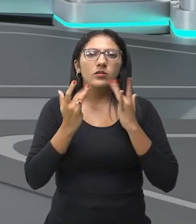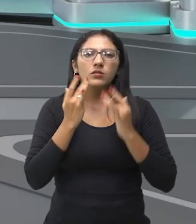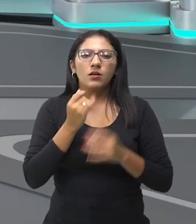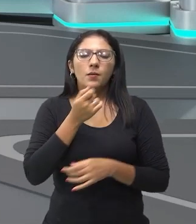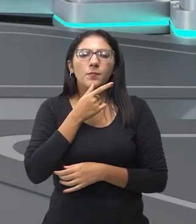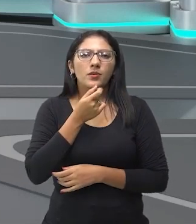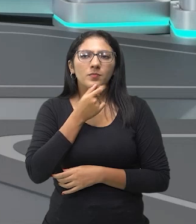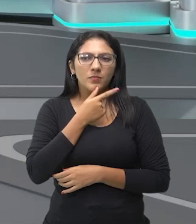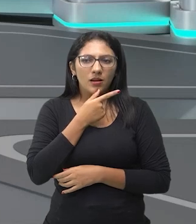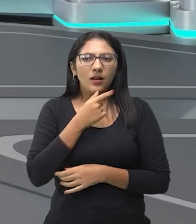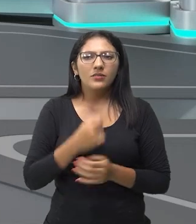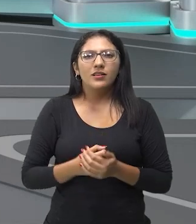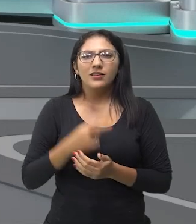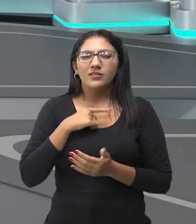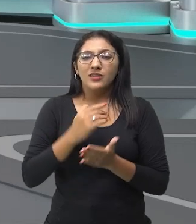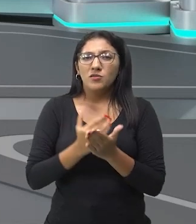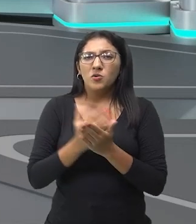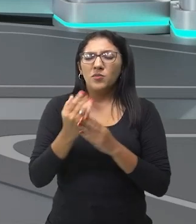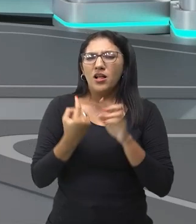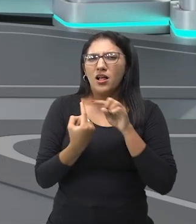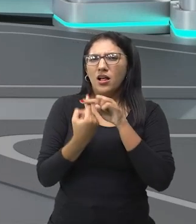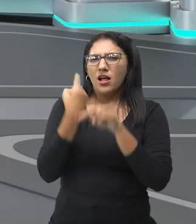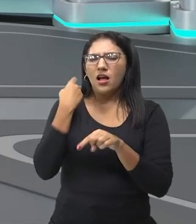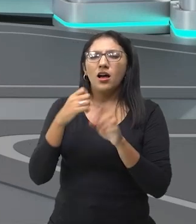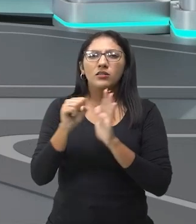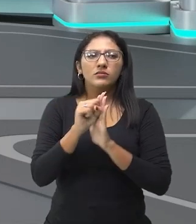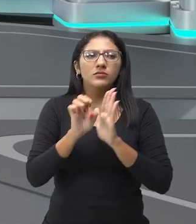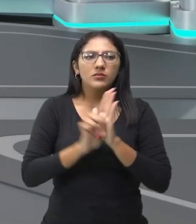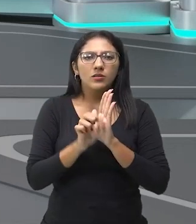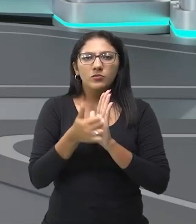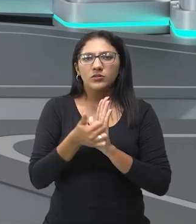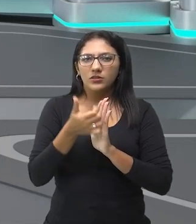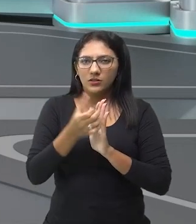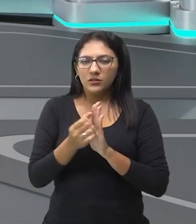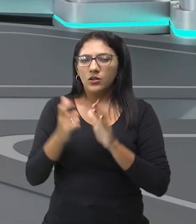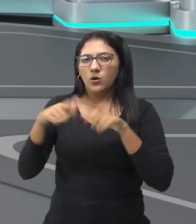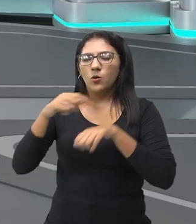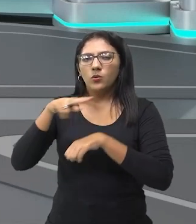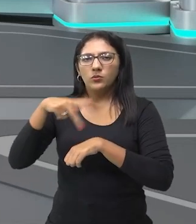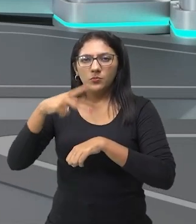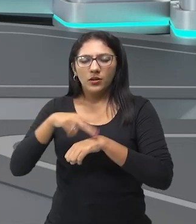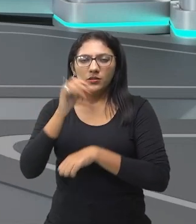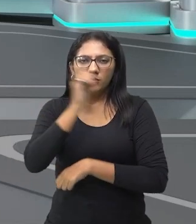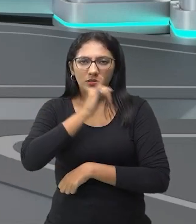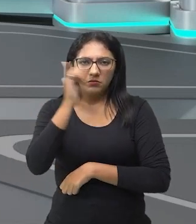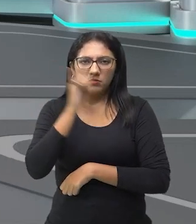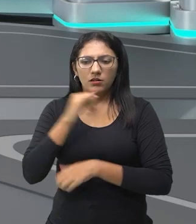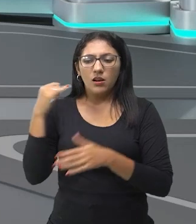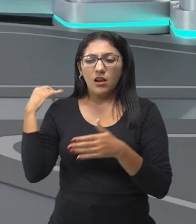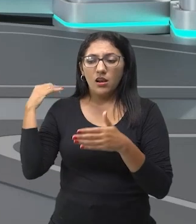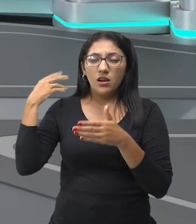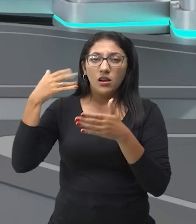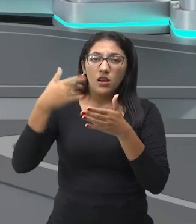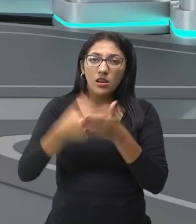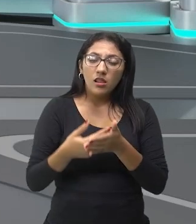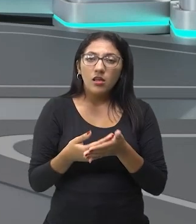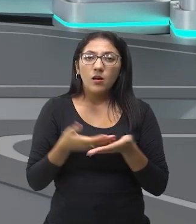iniciou lá no século XVI, lá na Itália. E que até hoje também,